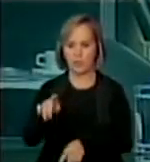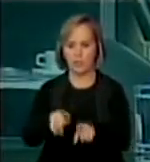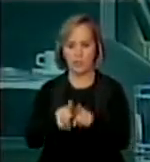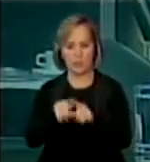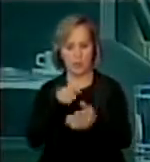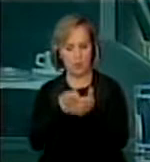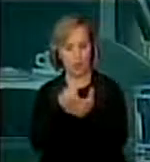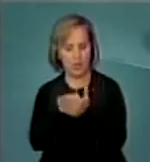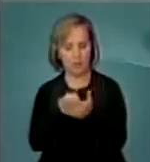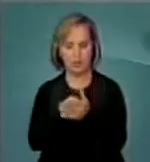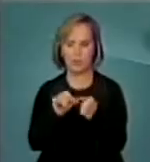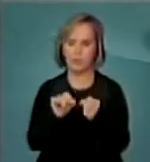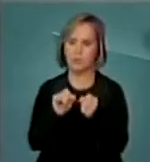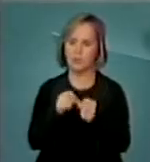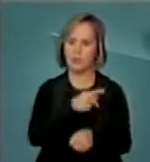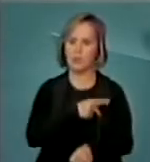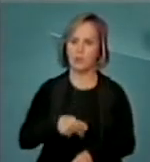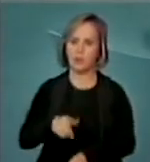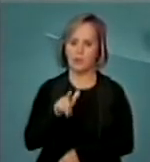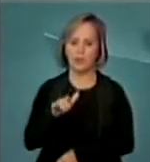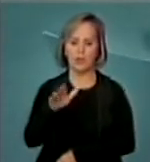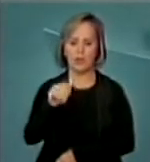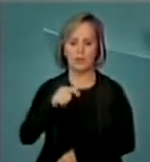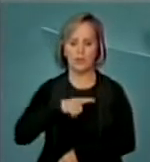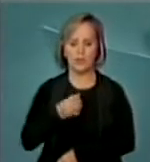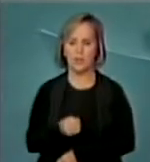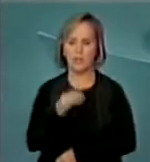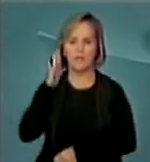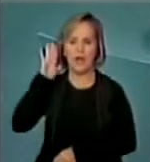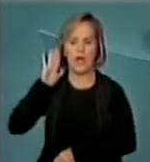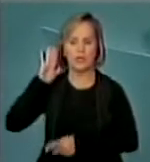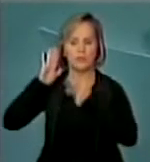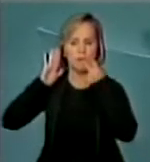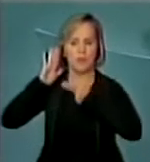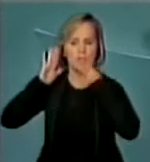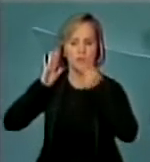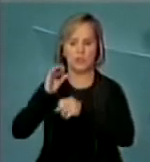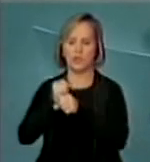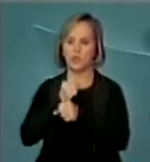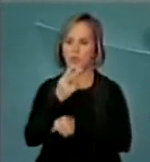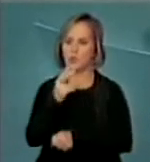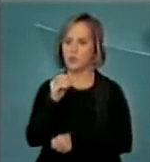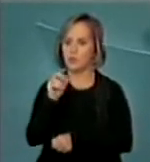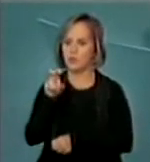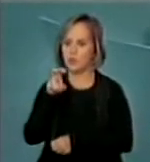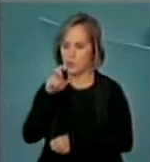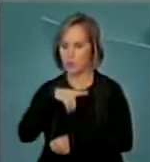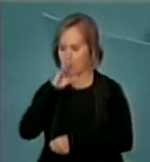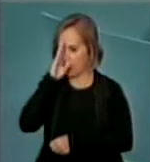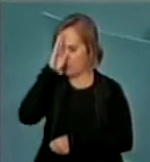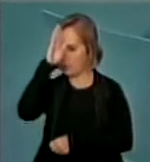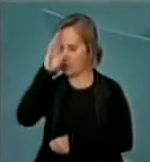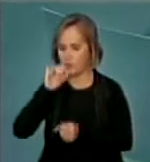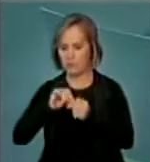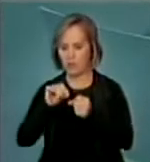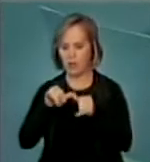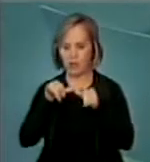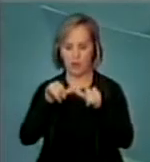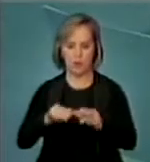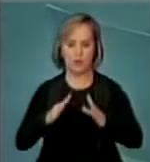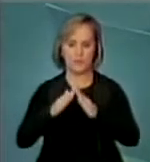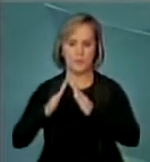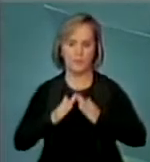do presidente Lula nas suas promessas de 2005, priorizar assentamentos, atualizar índice de